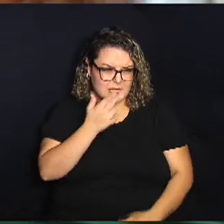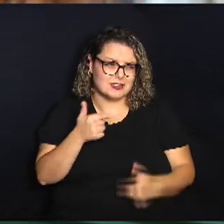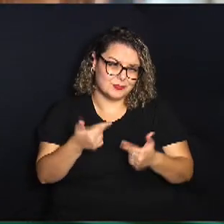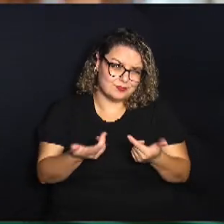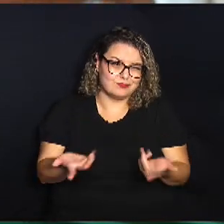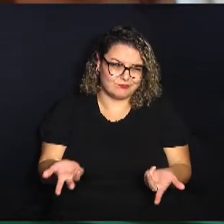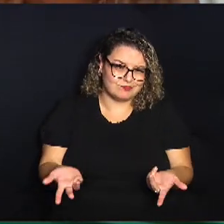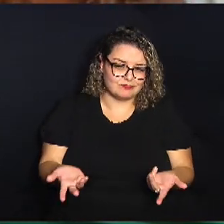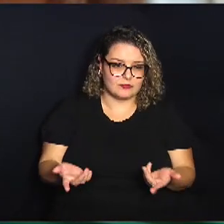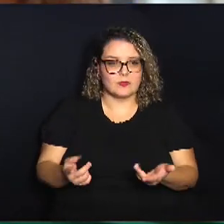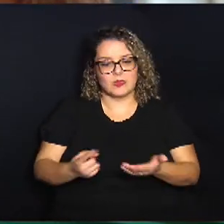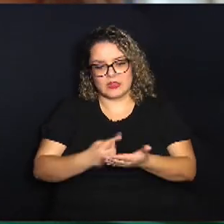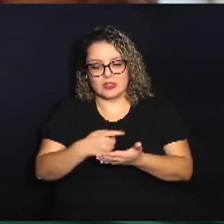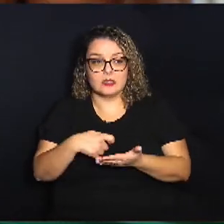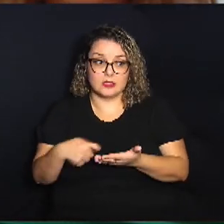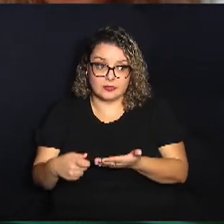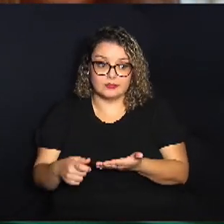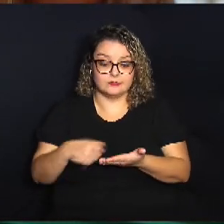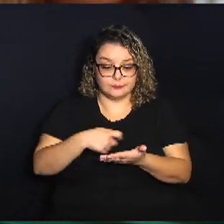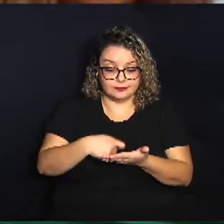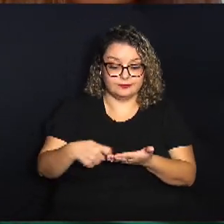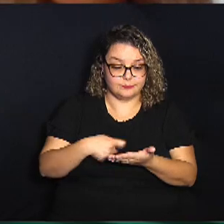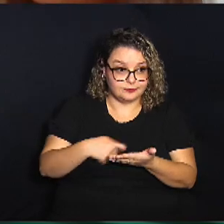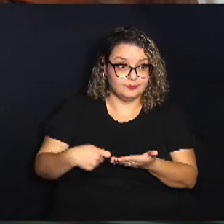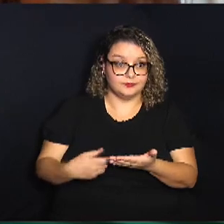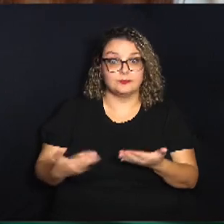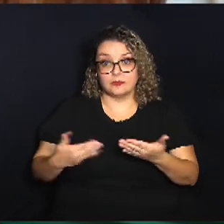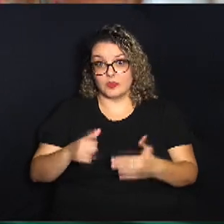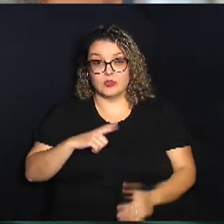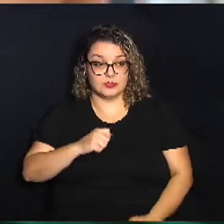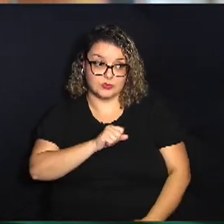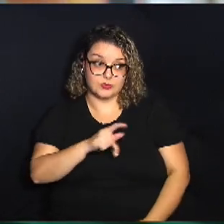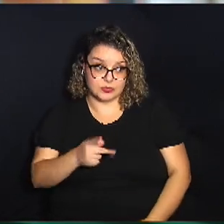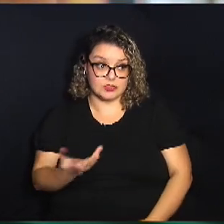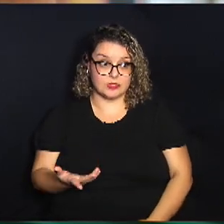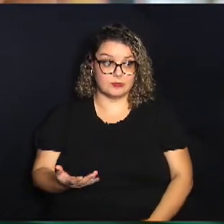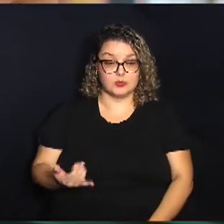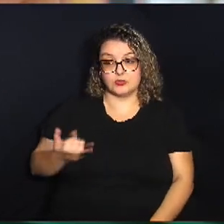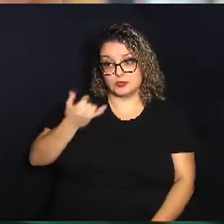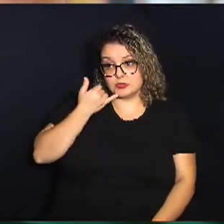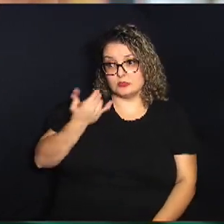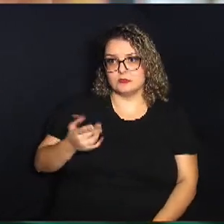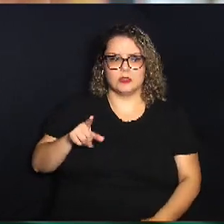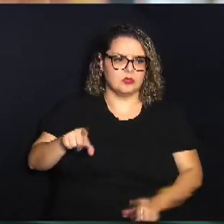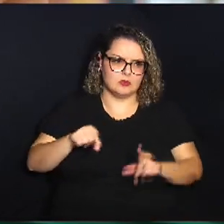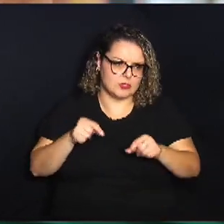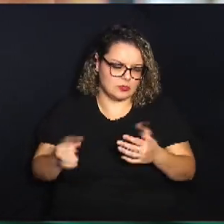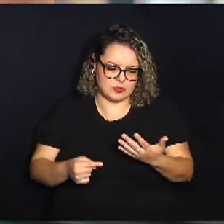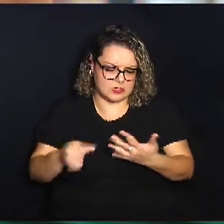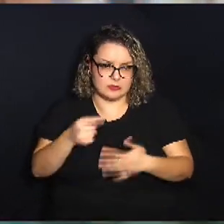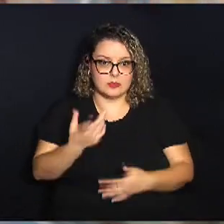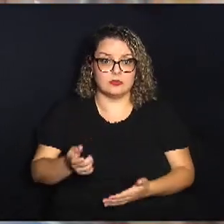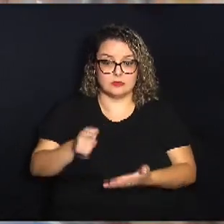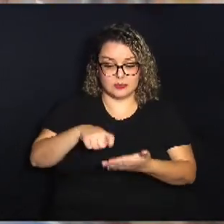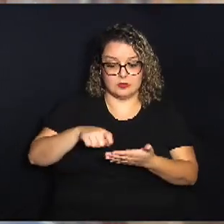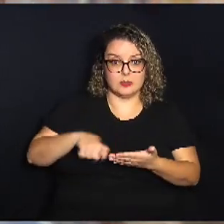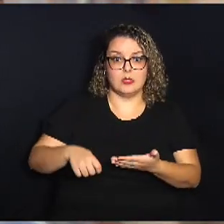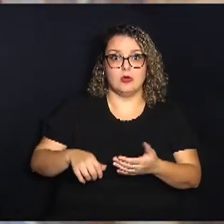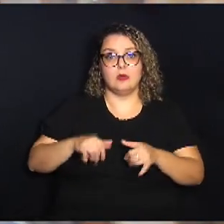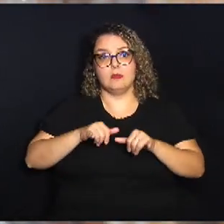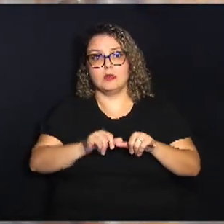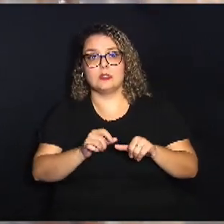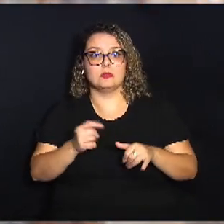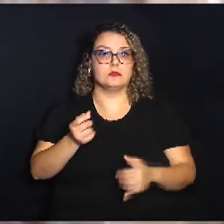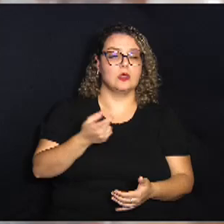você tem o caderninho tem aquela folha que você vai anotando hoje em dia tem os aplicativos celular você escolhe os itens vai anotando mercado tal preço